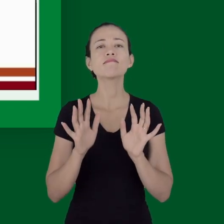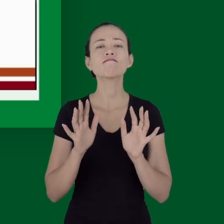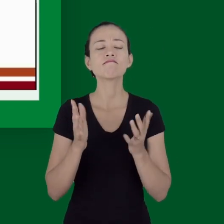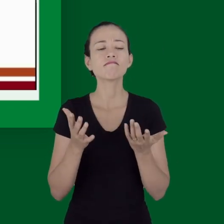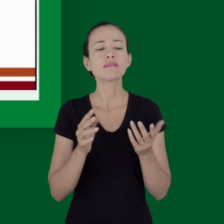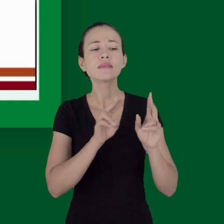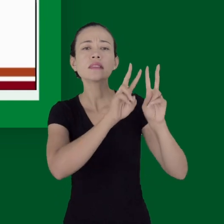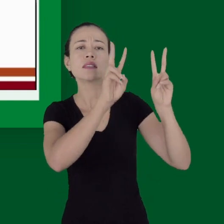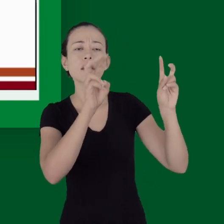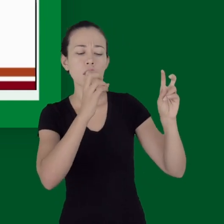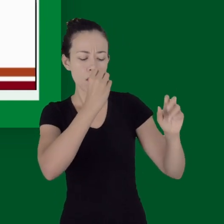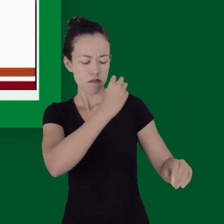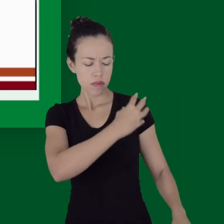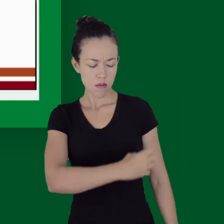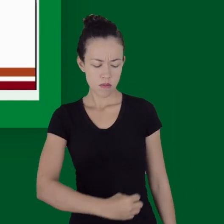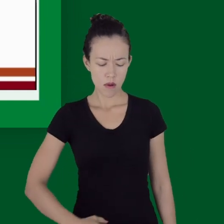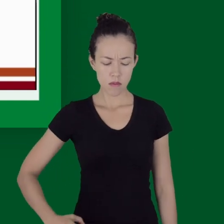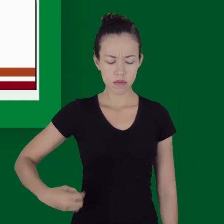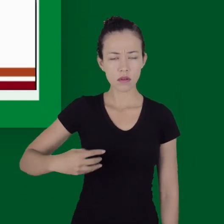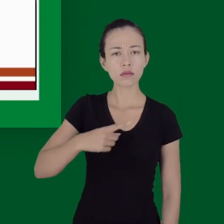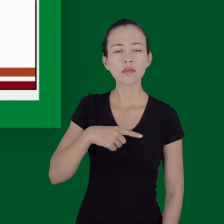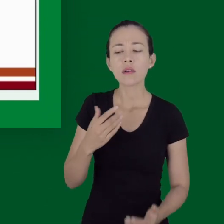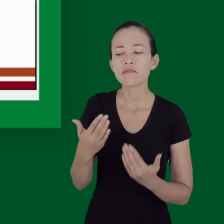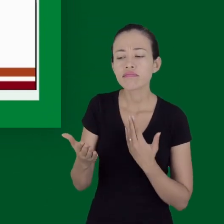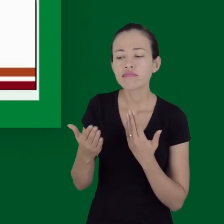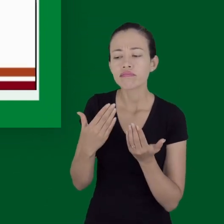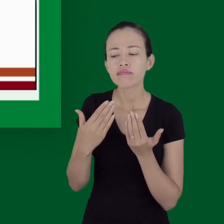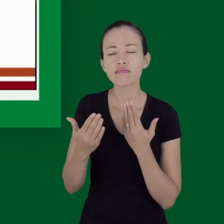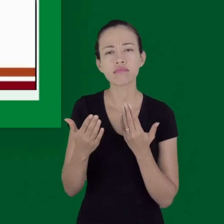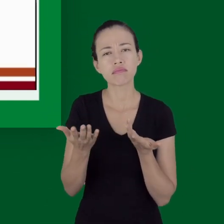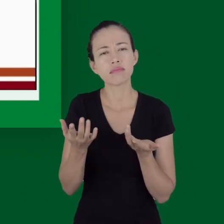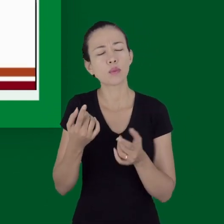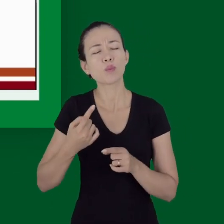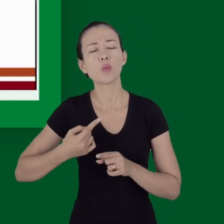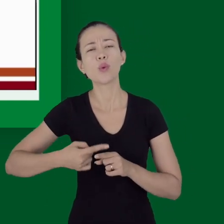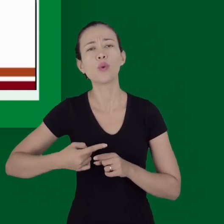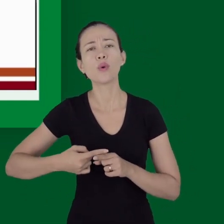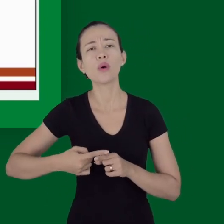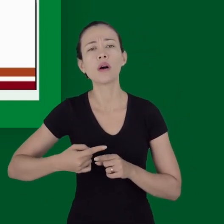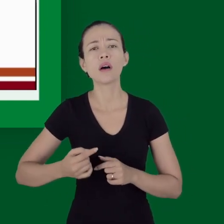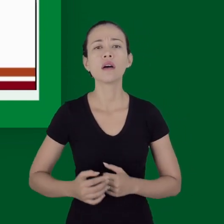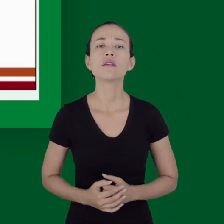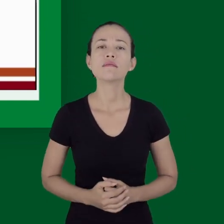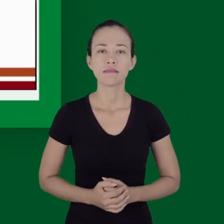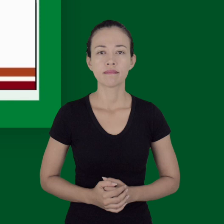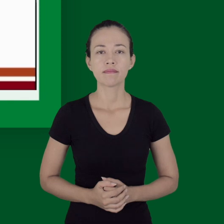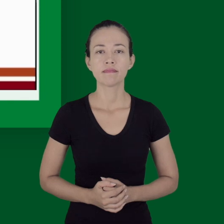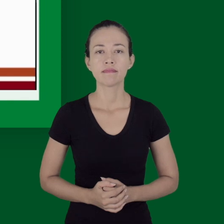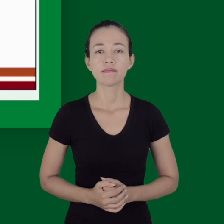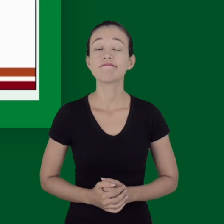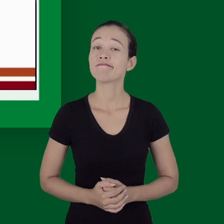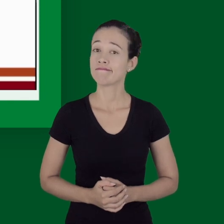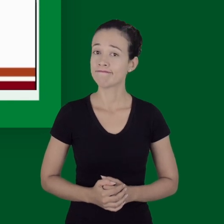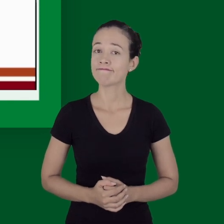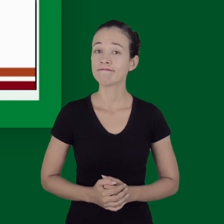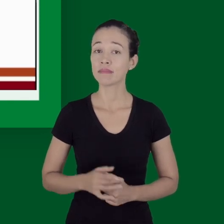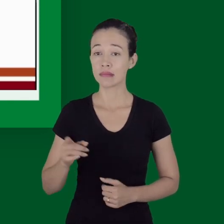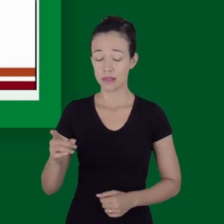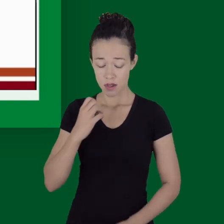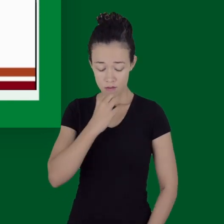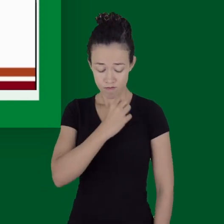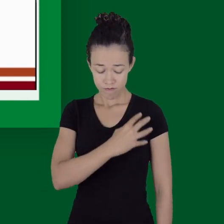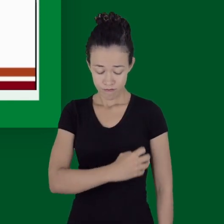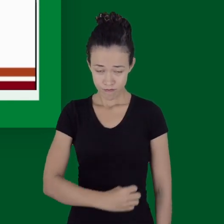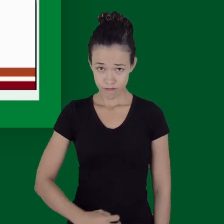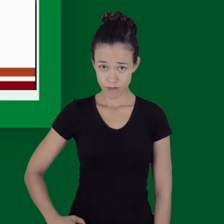Qual é a importância dessa discussão? Por que falar sobre o choque hemorrágico? O choque hemorrágico desempenha um papel